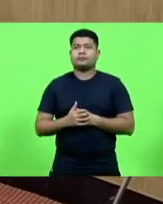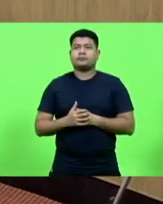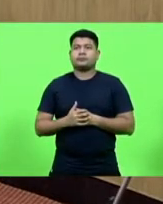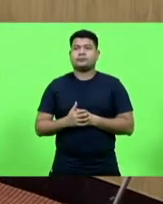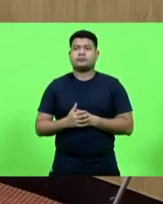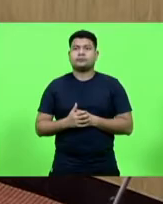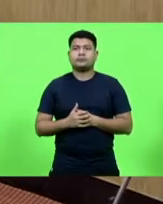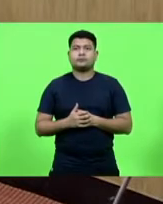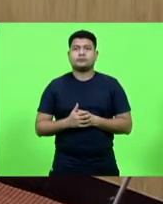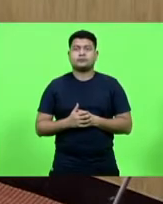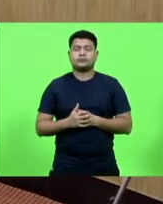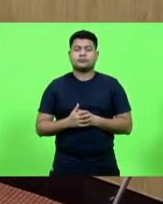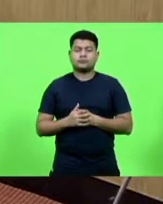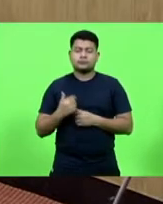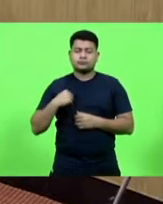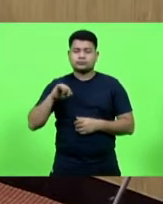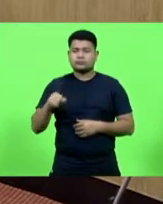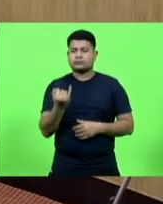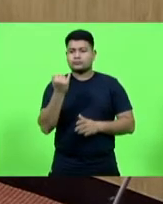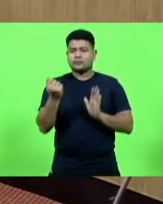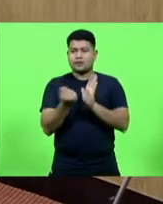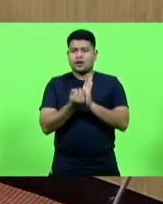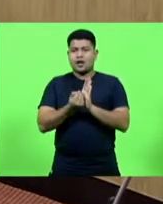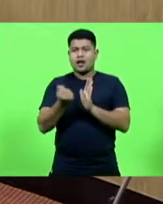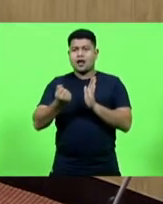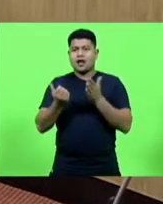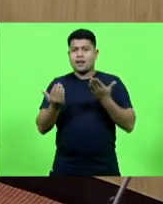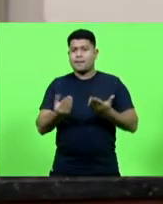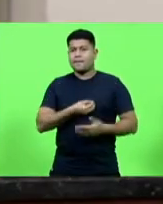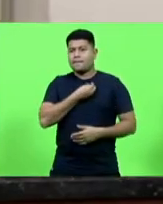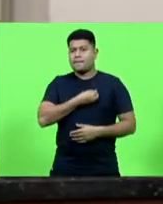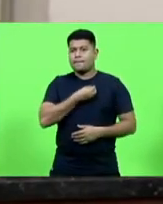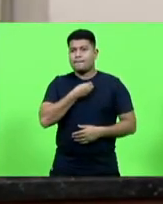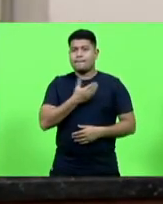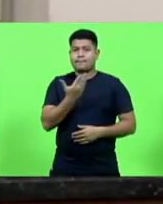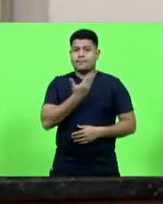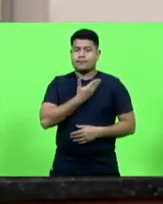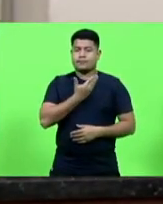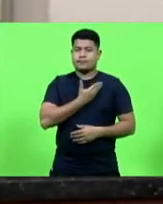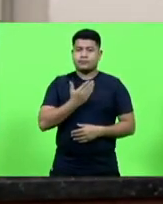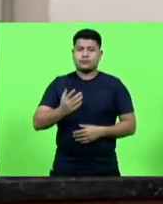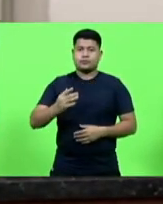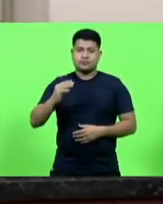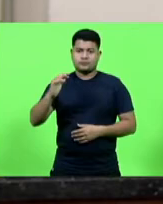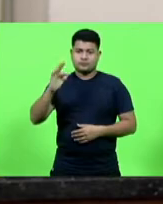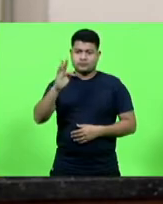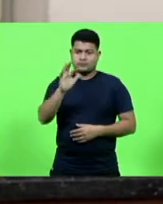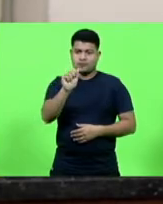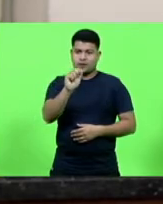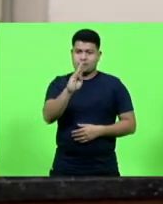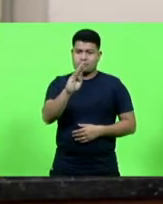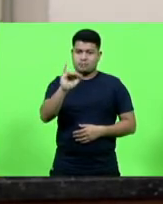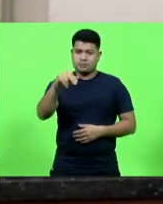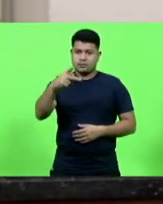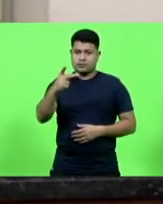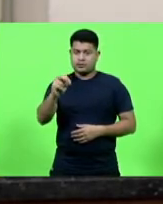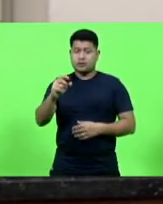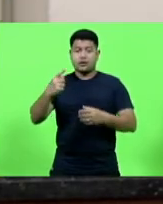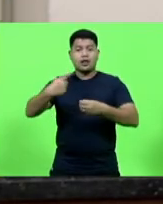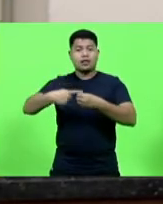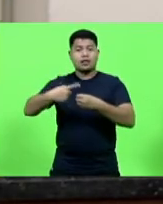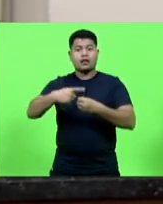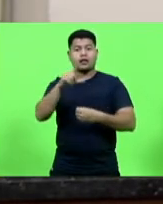Aproveito para registrar a presença no plenário desta casa do amigo e vereador Fabinho do município de Lontras. Seja bem-vindo